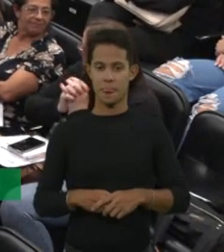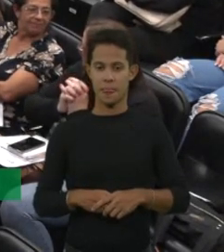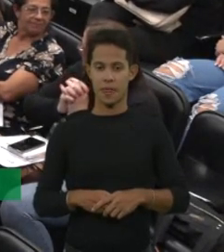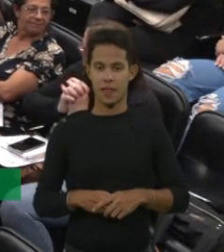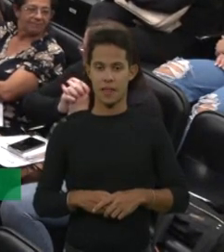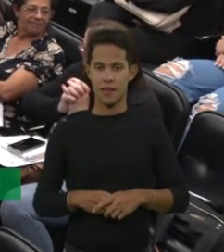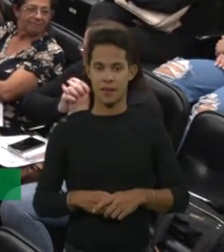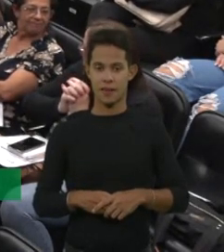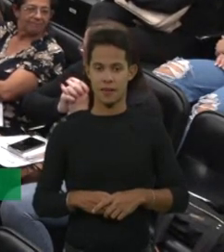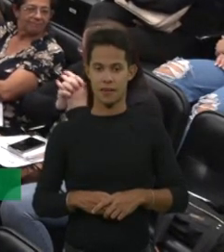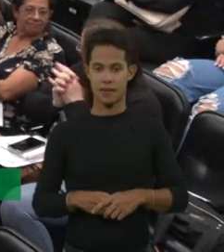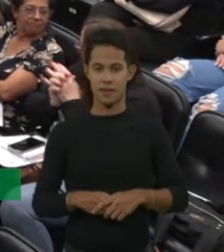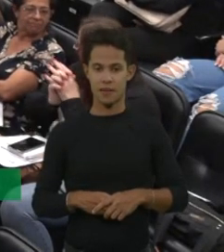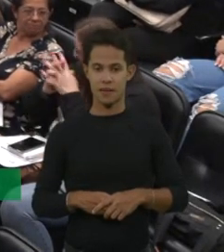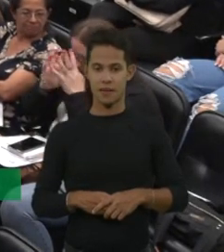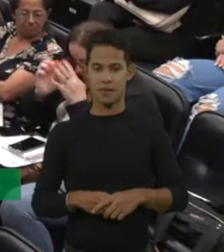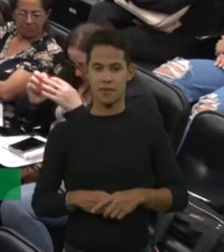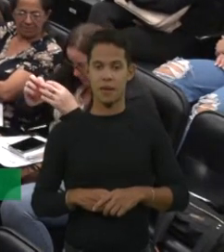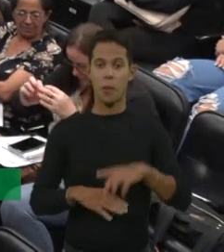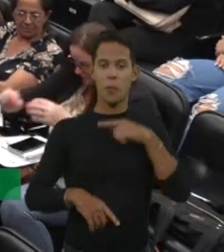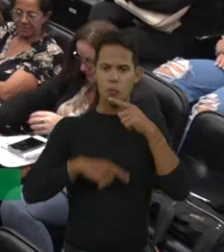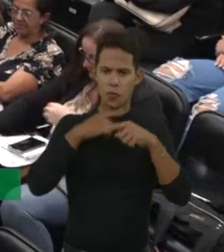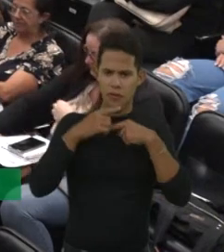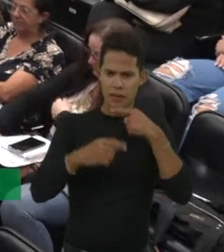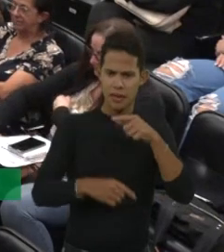Não sei se mais alguém tem alguma pergunta.